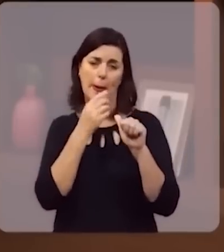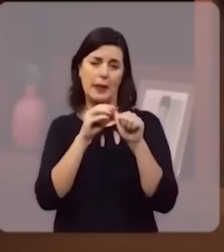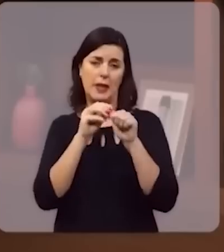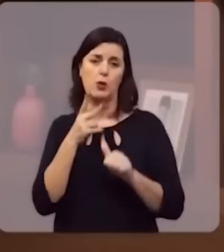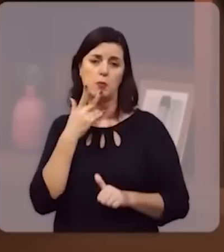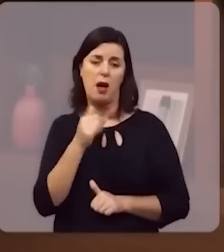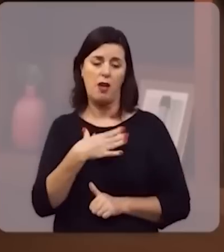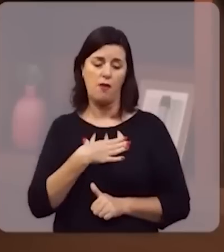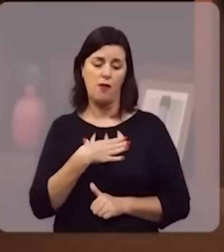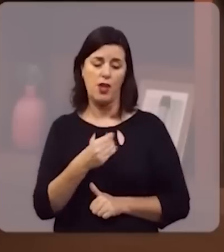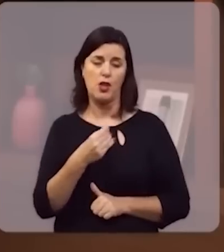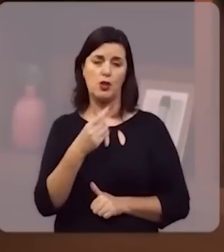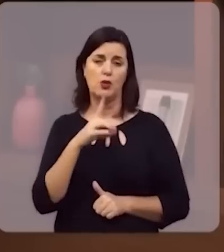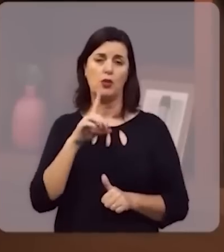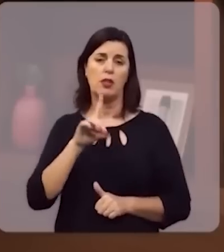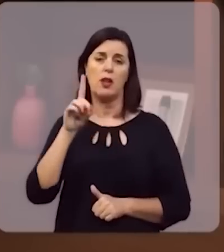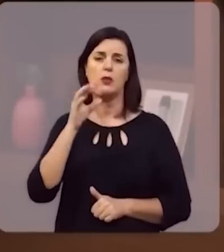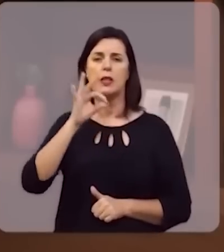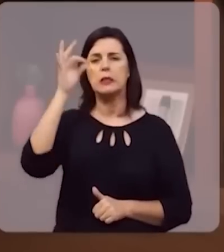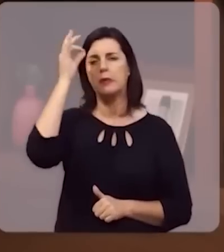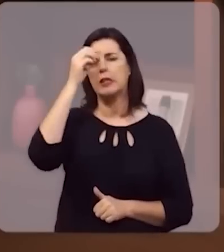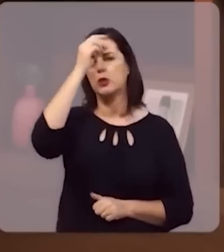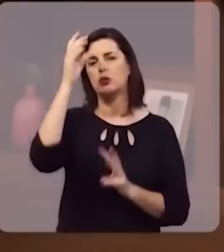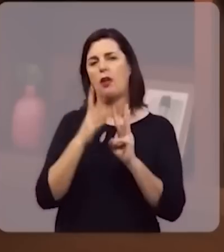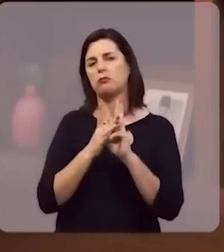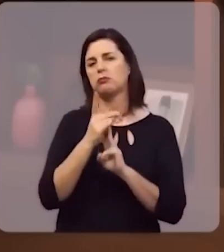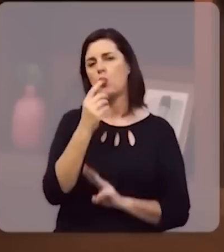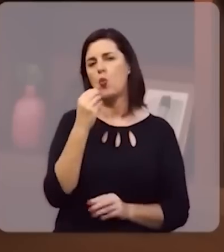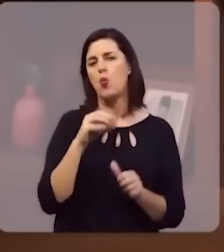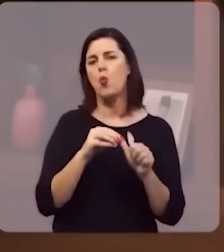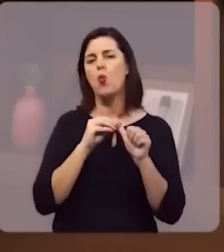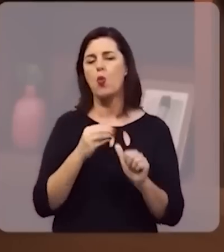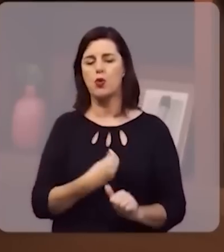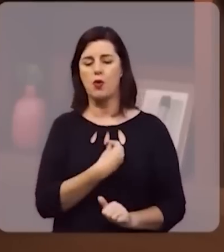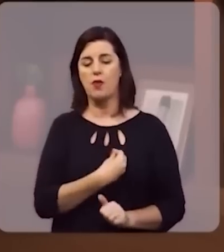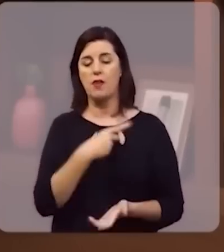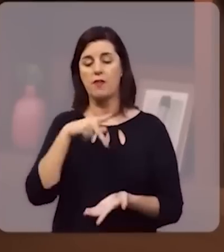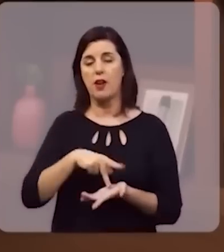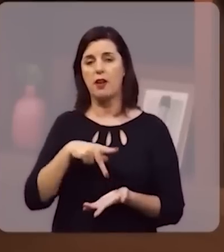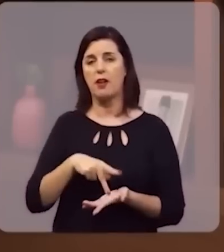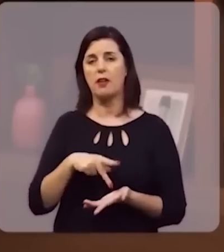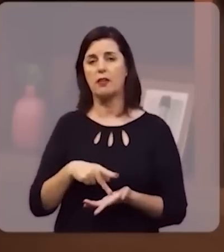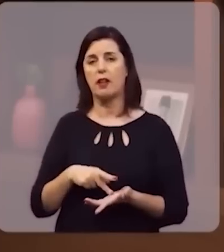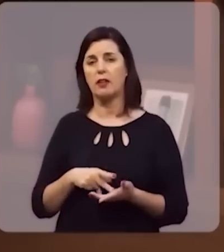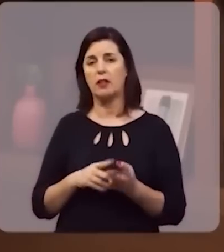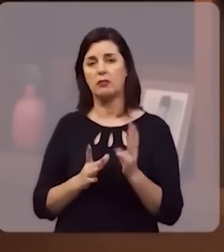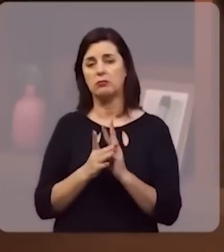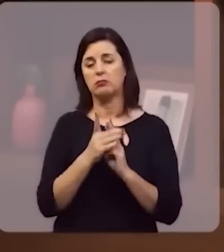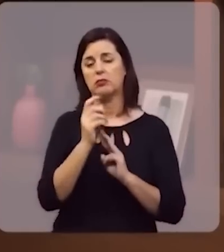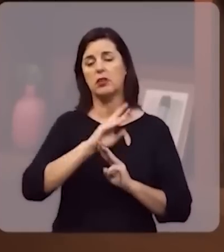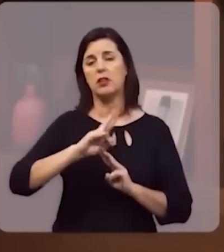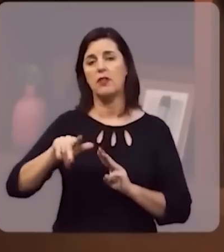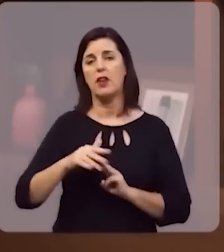Deus Pai, Deus Filho, Deus Espírito Santo. O único Deus vivo e verdadeiro, subsistindo em três pessoas